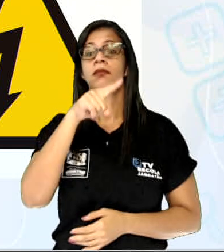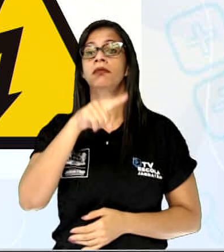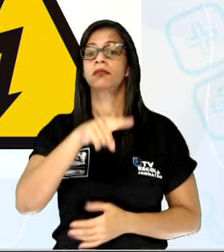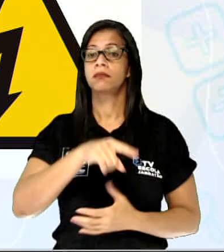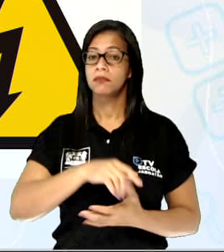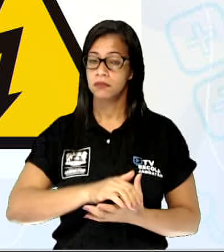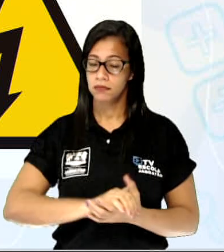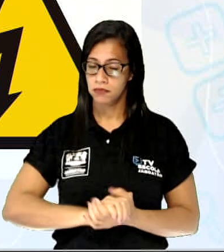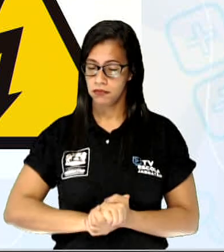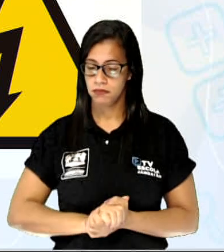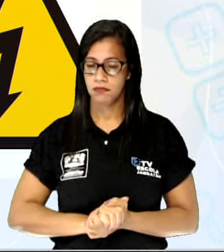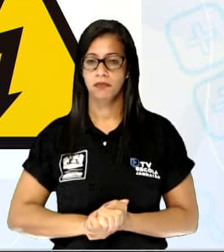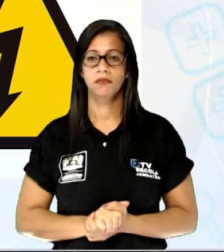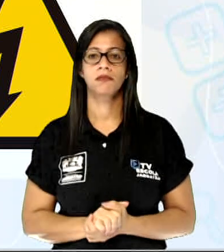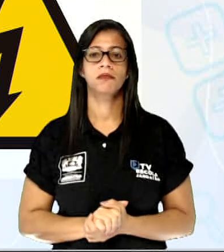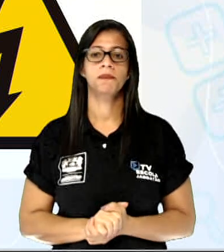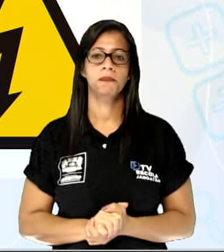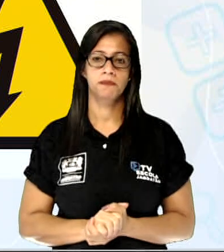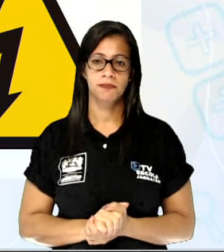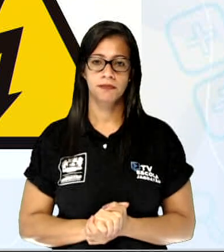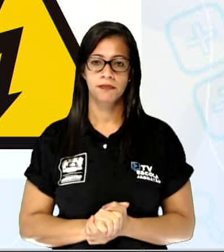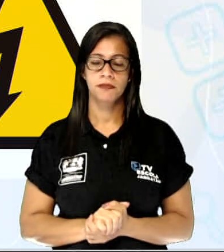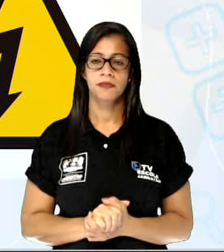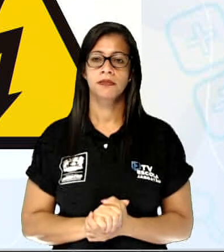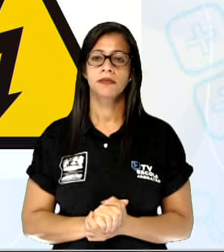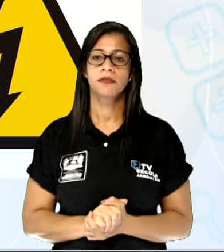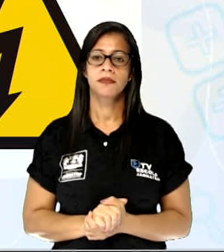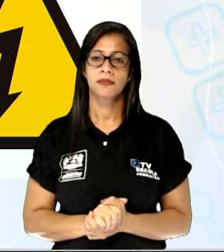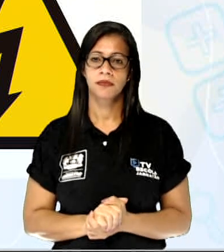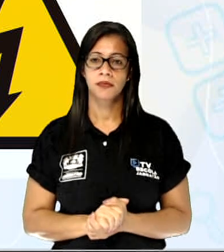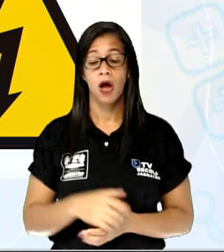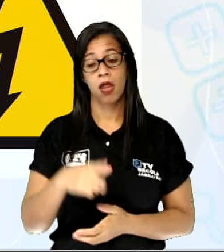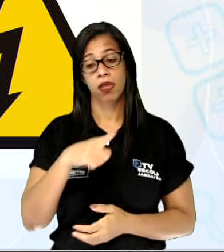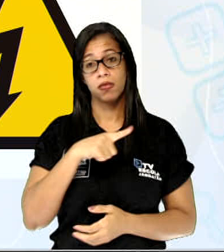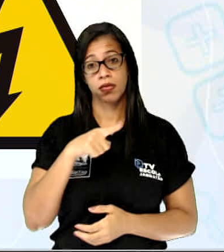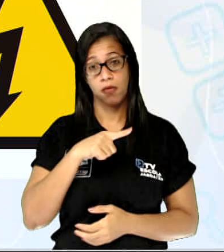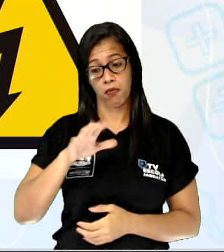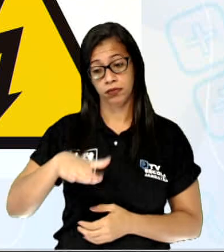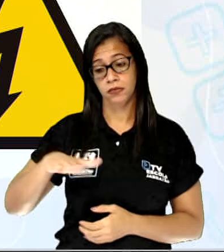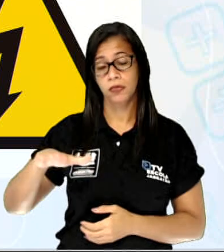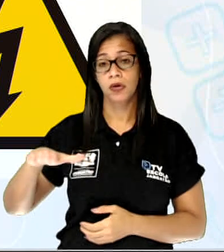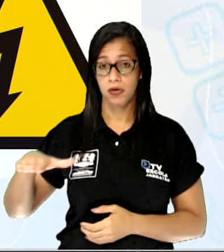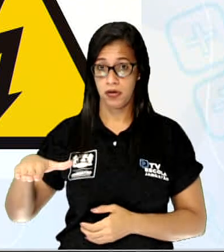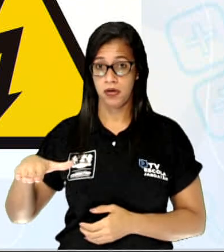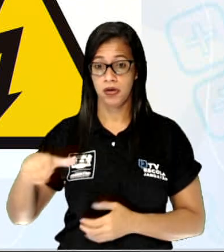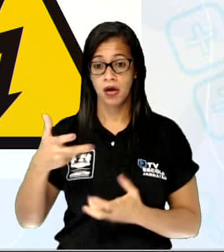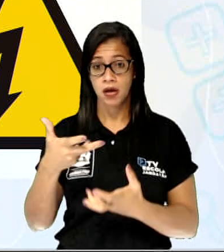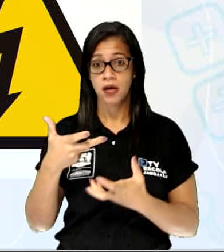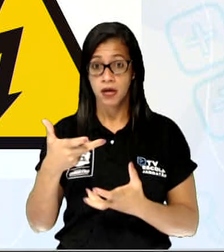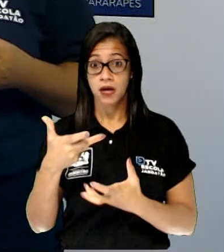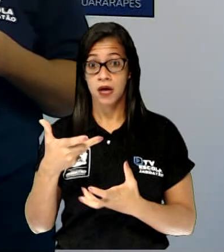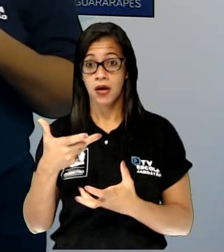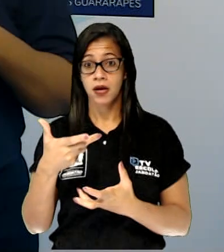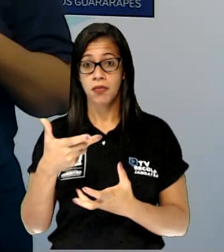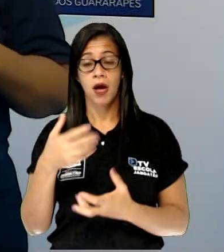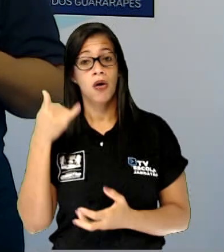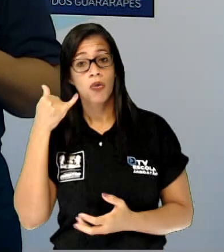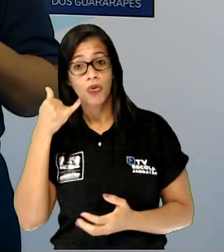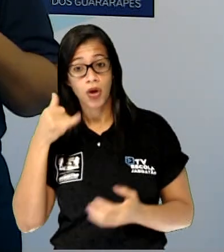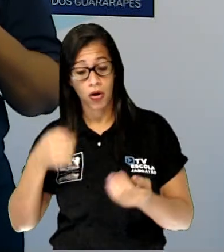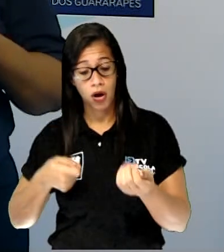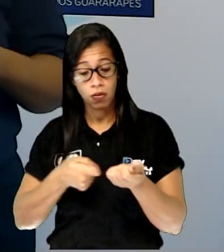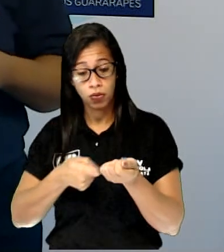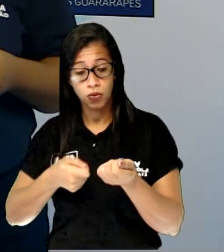causar um acidente grave. Então, tem algumas crianças que querem pegar, né, para carregar o celular. Quer